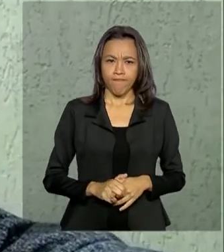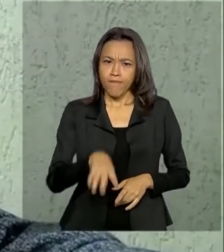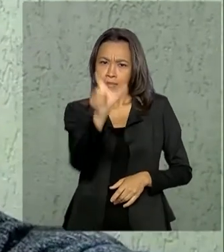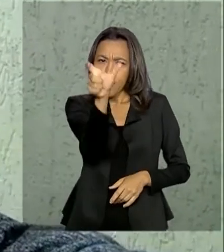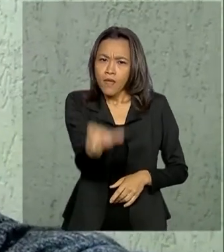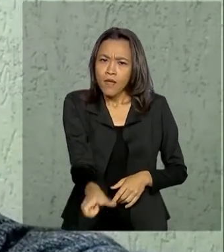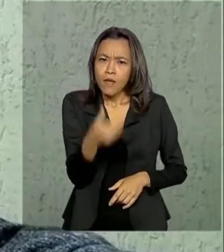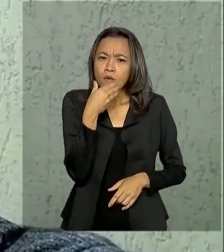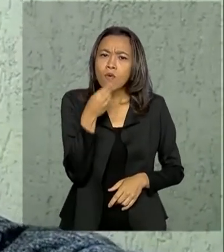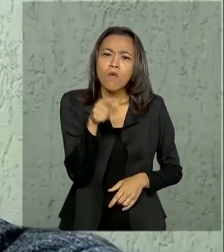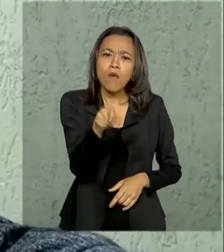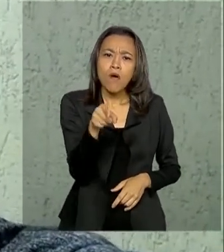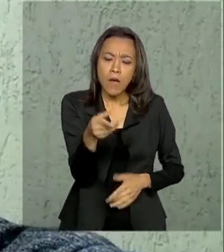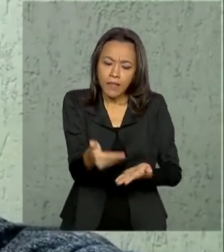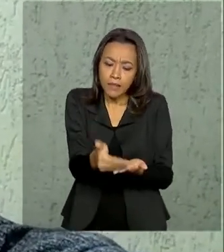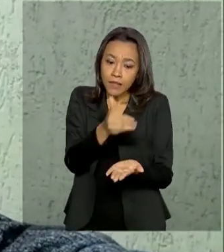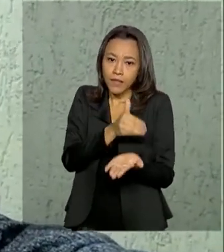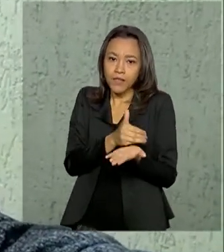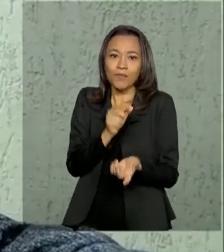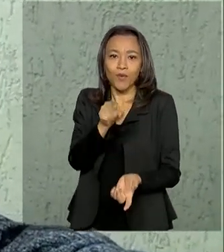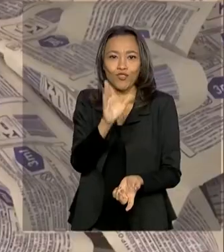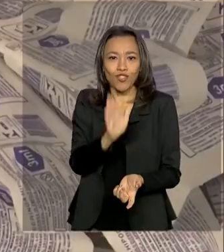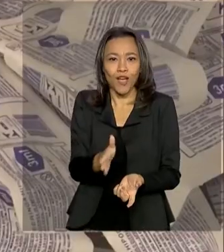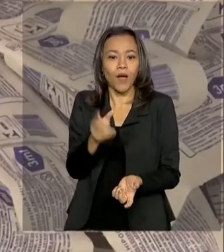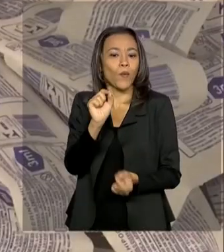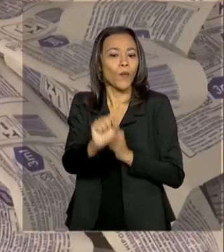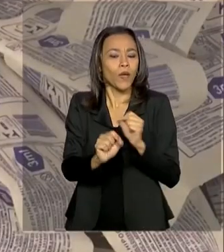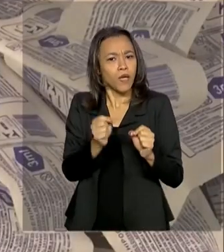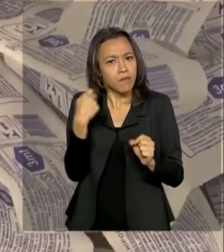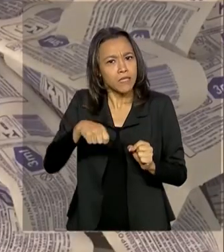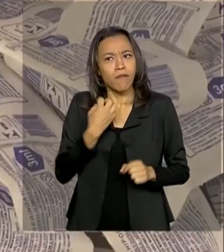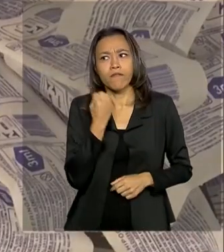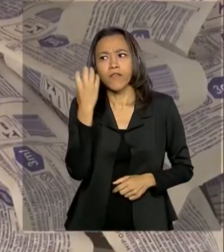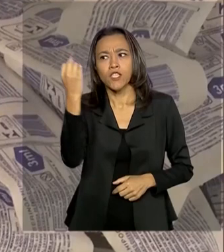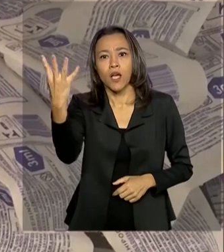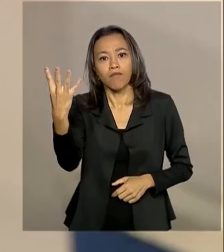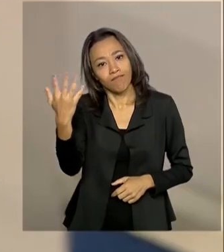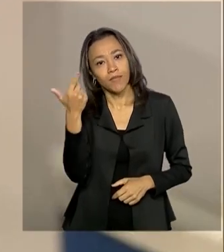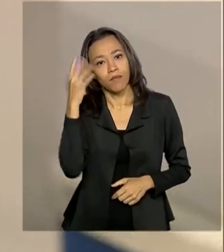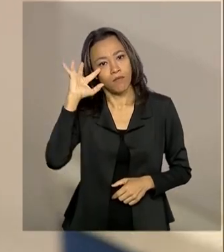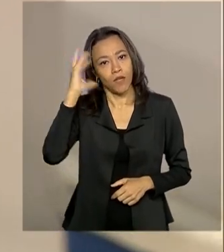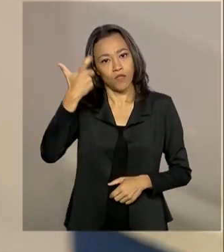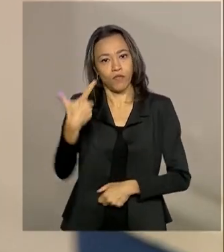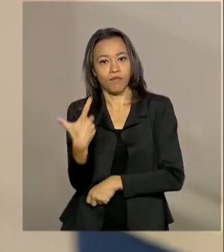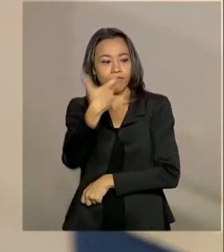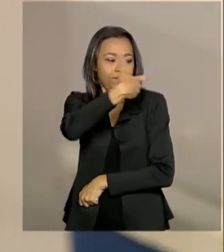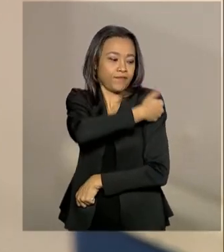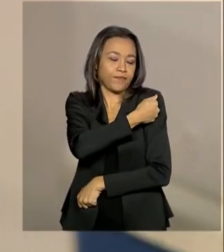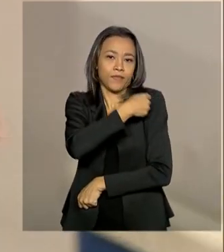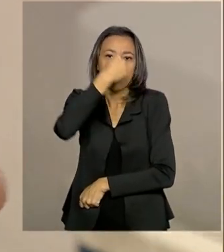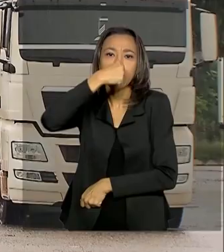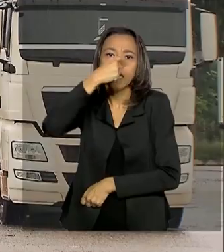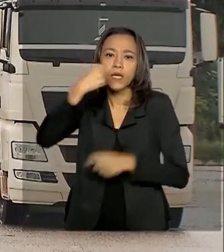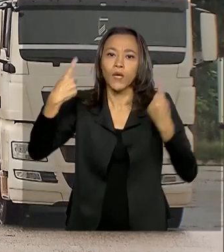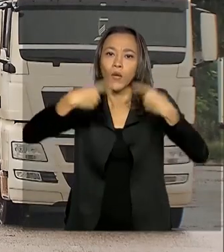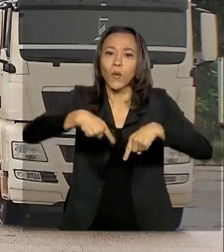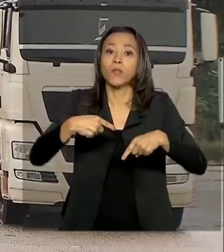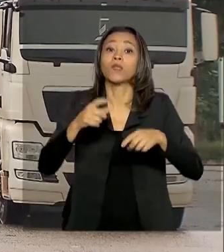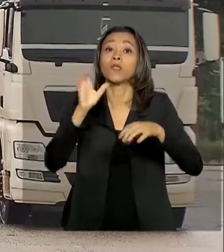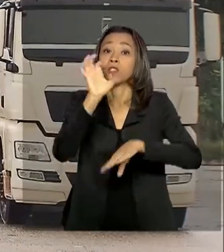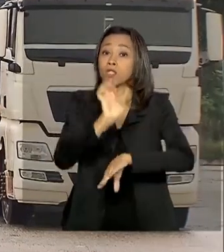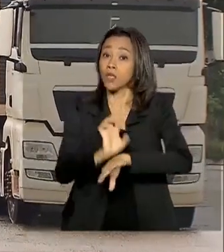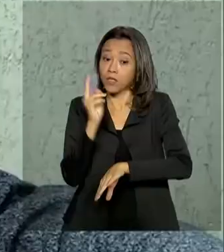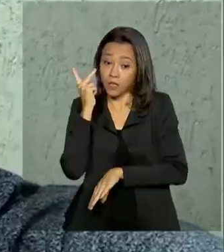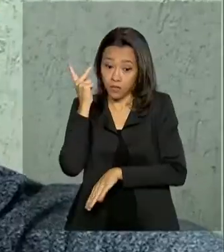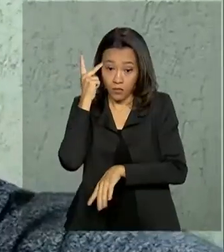Este motorista se antecipou. Como tinha de pegar a estrada, tomou a vacina contra a gripe em São Paulo nesta